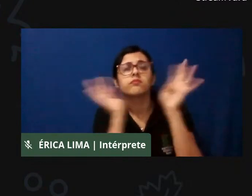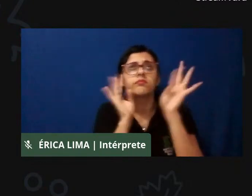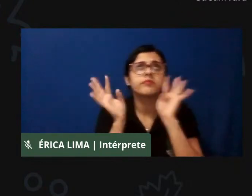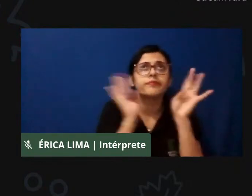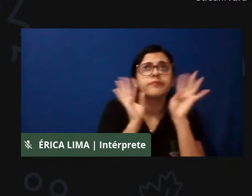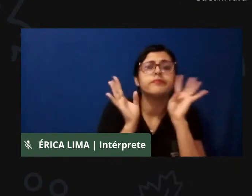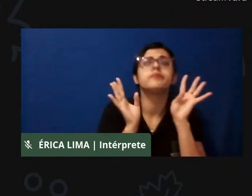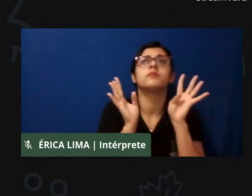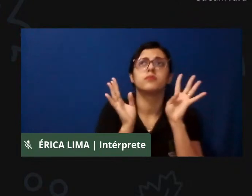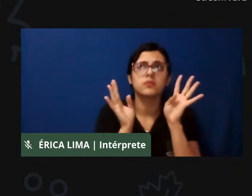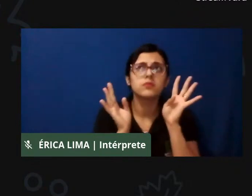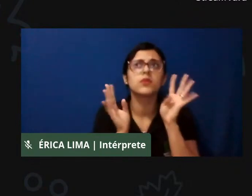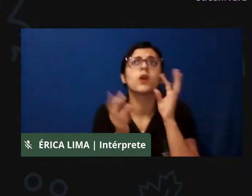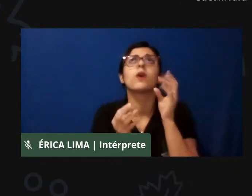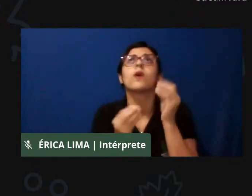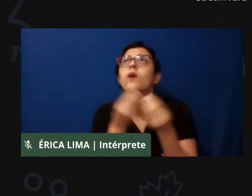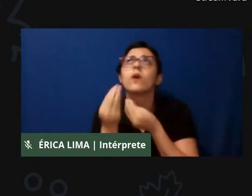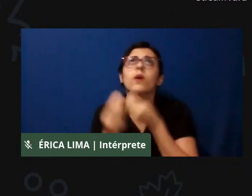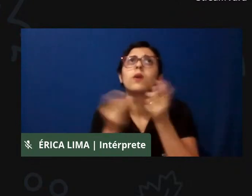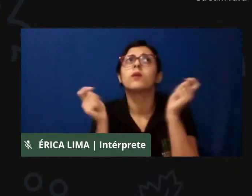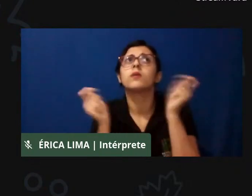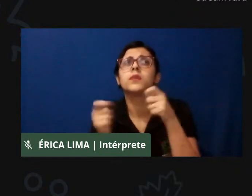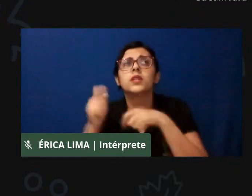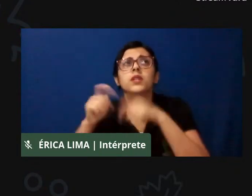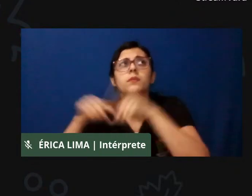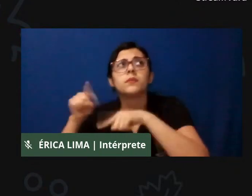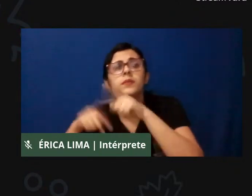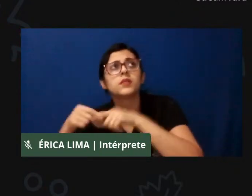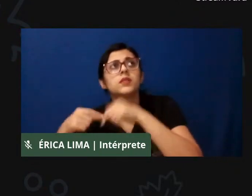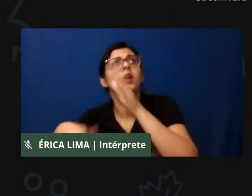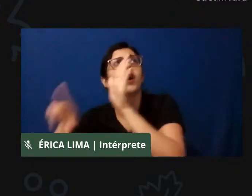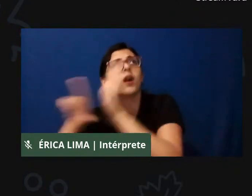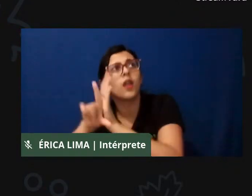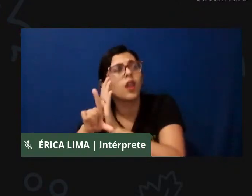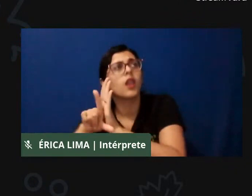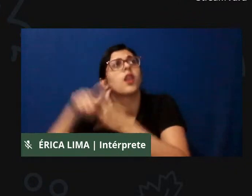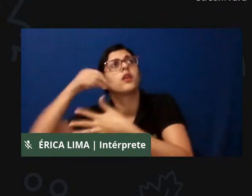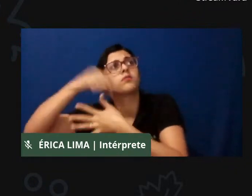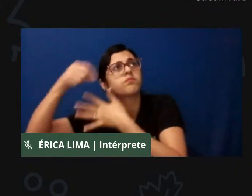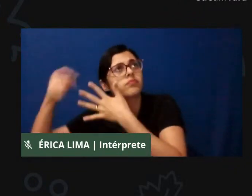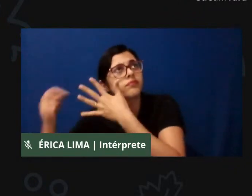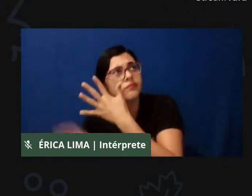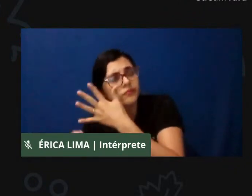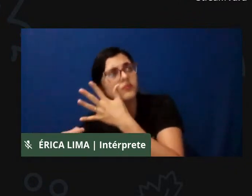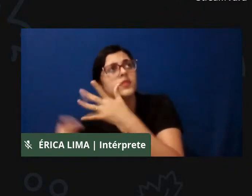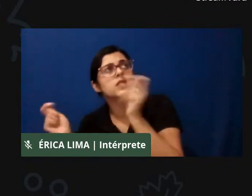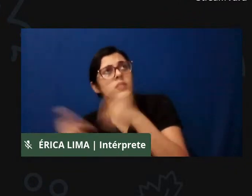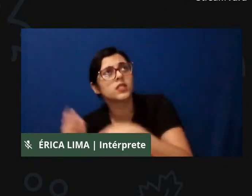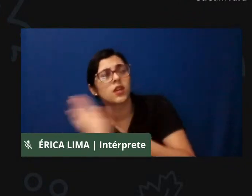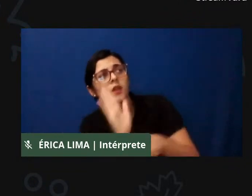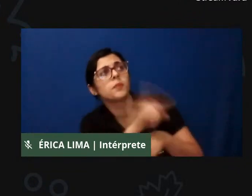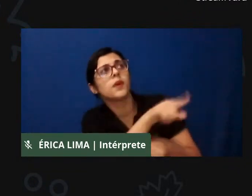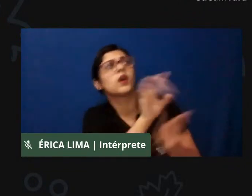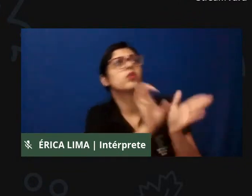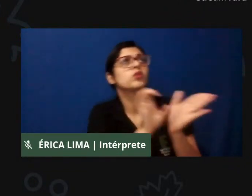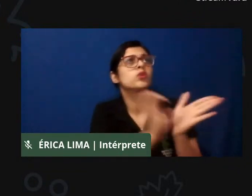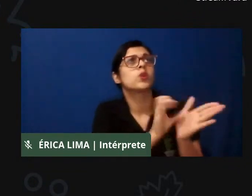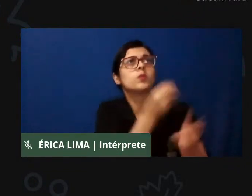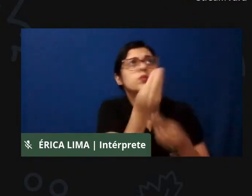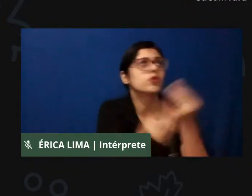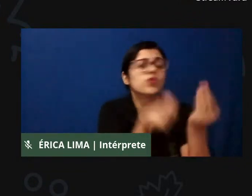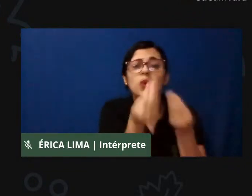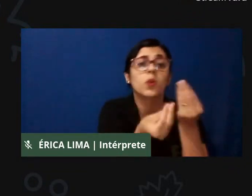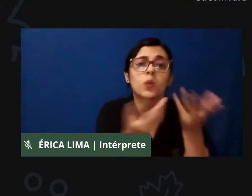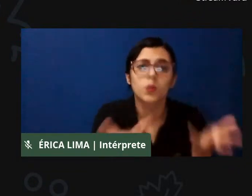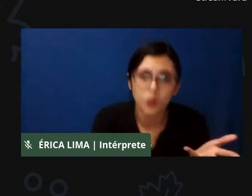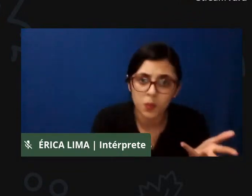com esses instrumentos legais, com as nossas falas, com o que a gente traz de modo de viver,